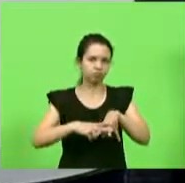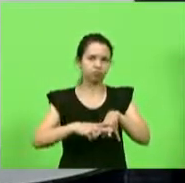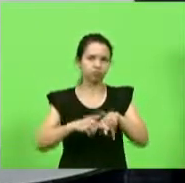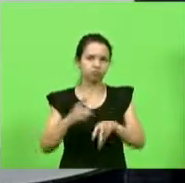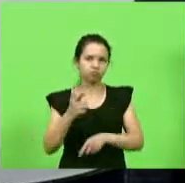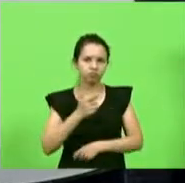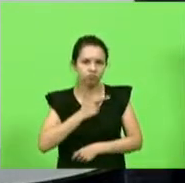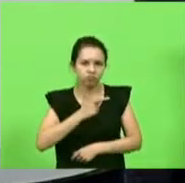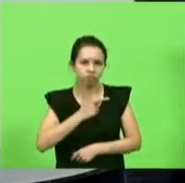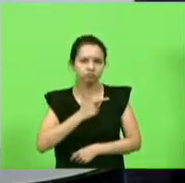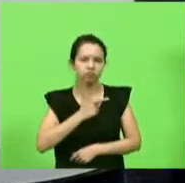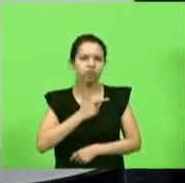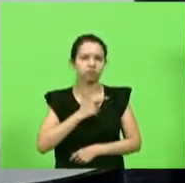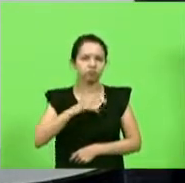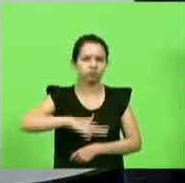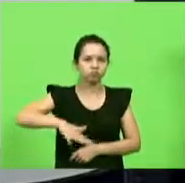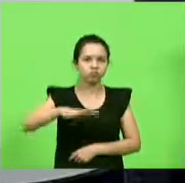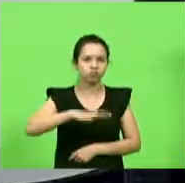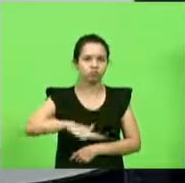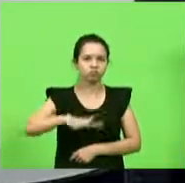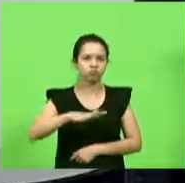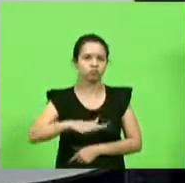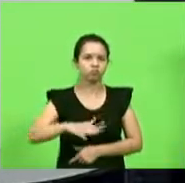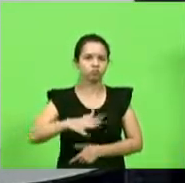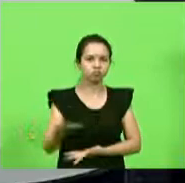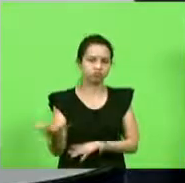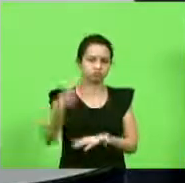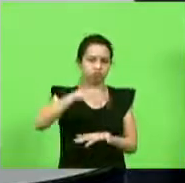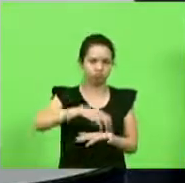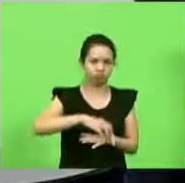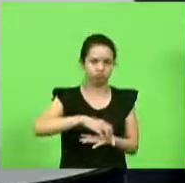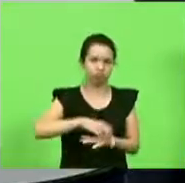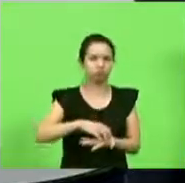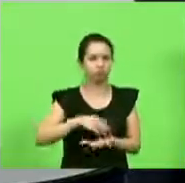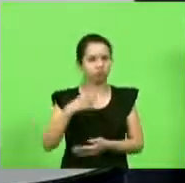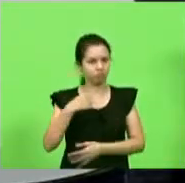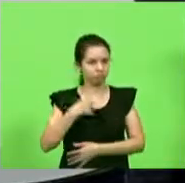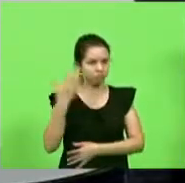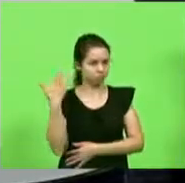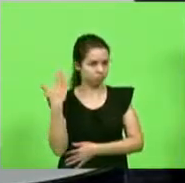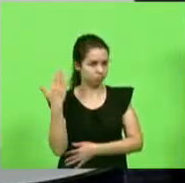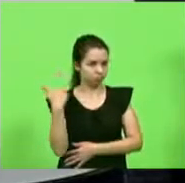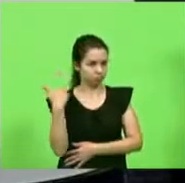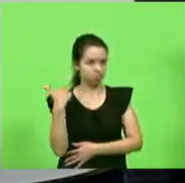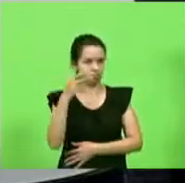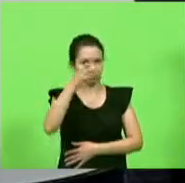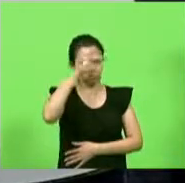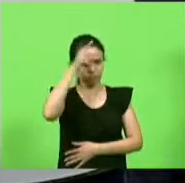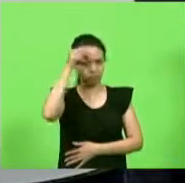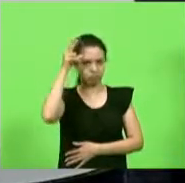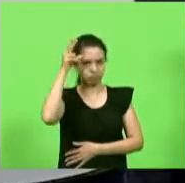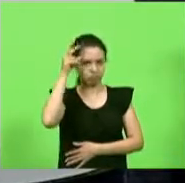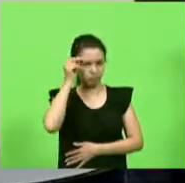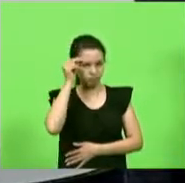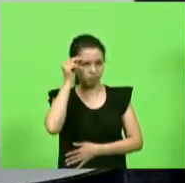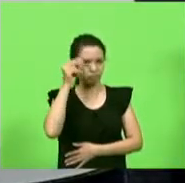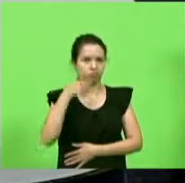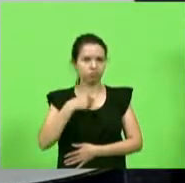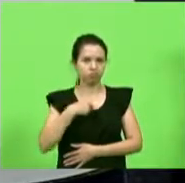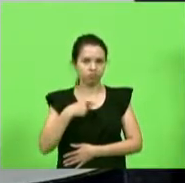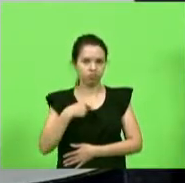presídio feio na área central e que quando eu estava prefeito negociei com então